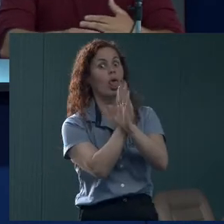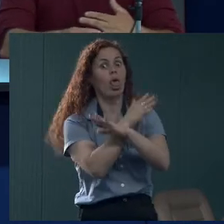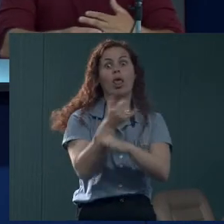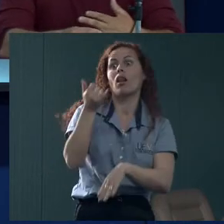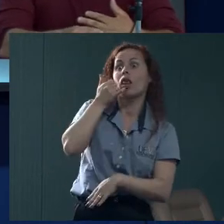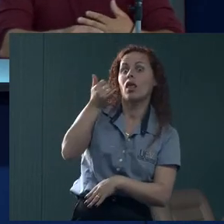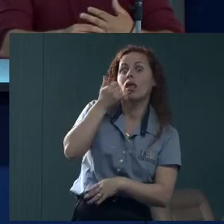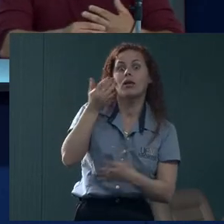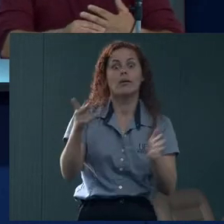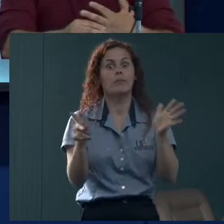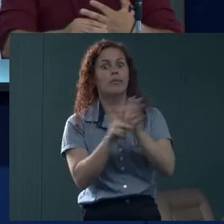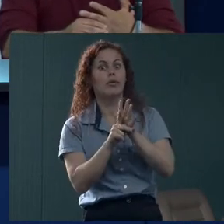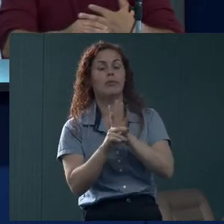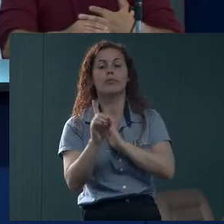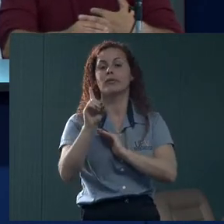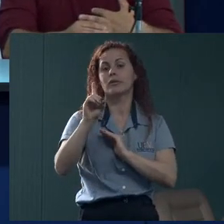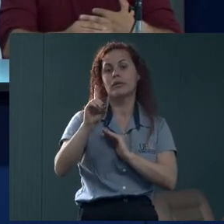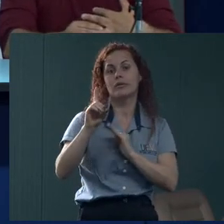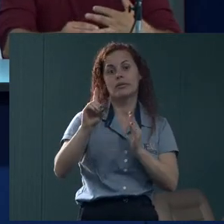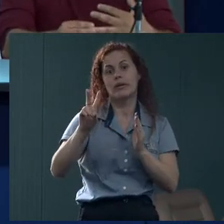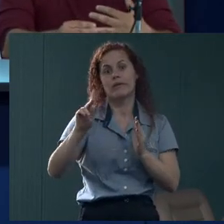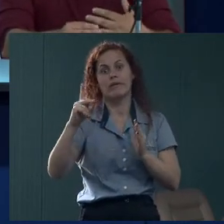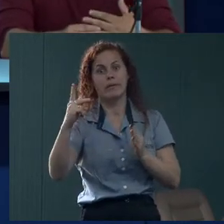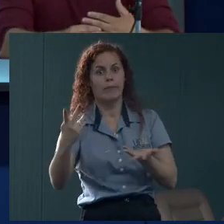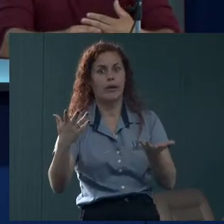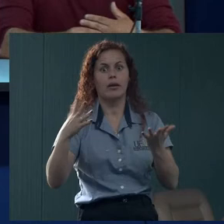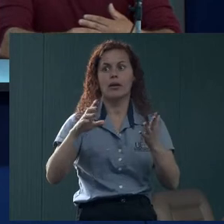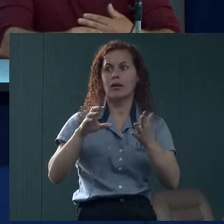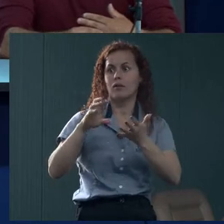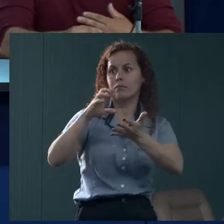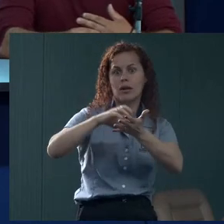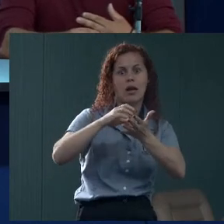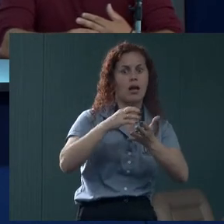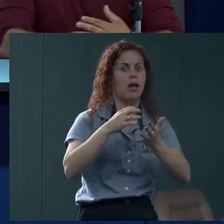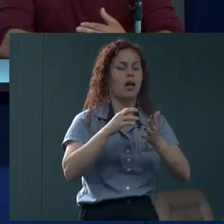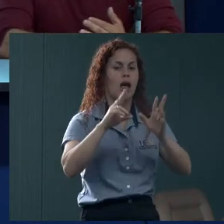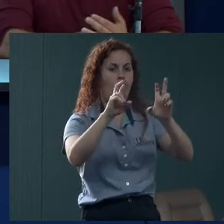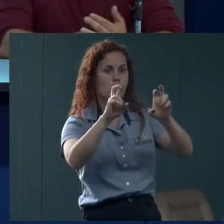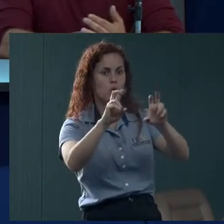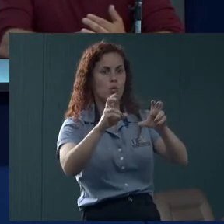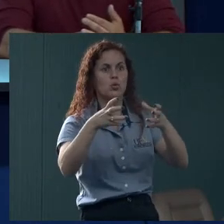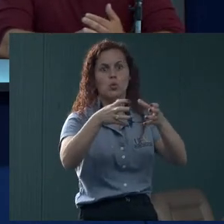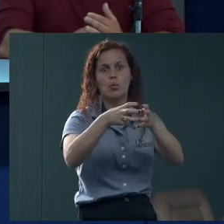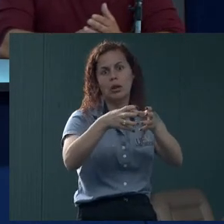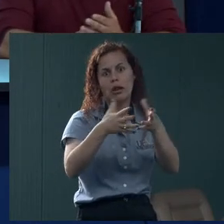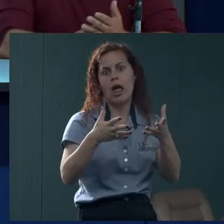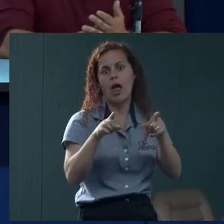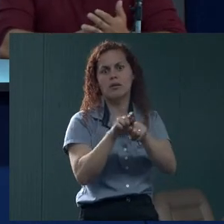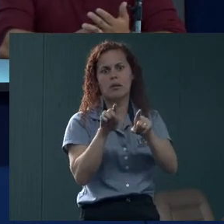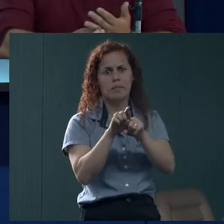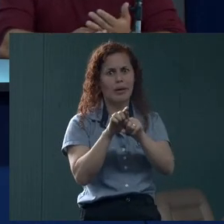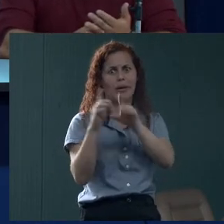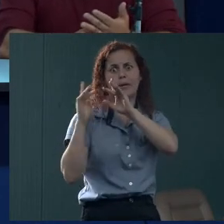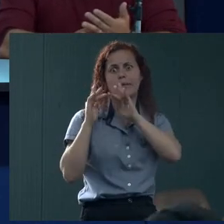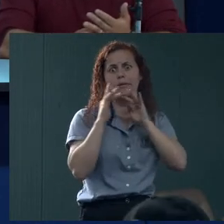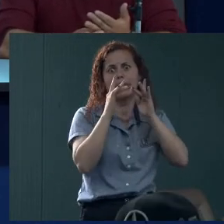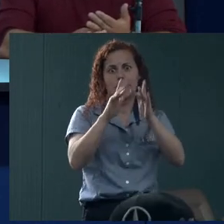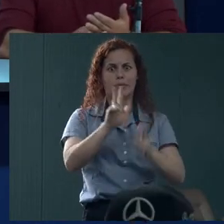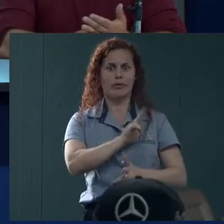ligando lá para a Reitoria de Assuntos Comunitários, às vezes até nos contatos pessoais.